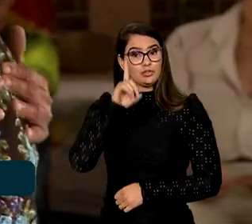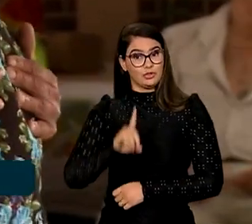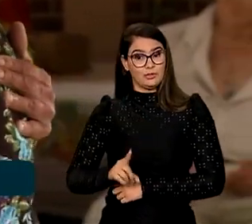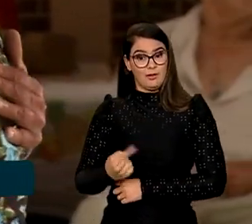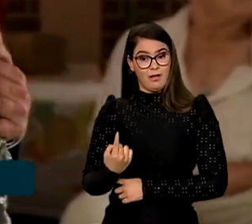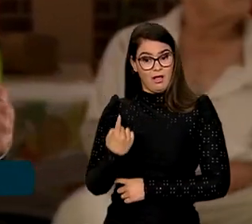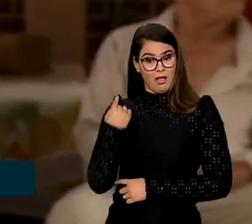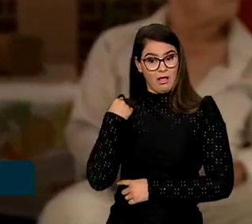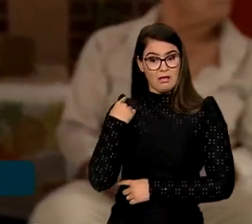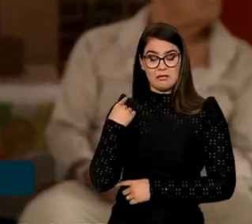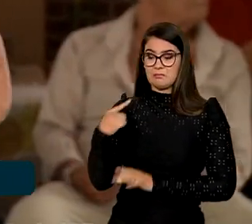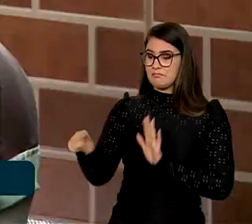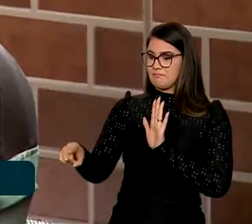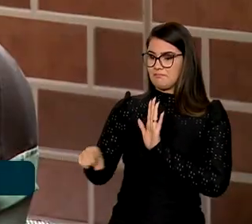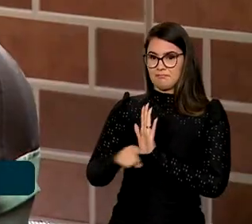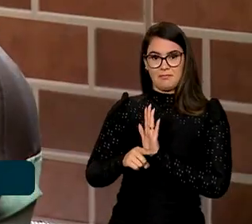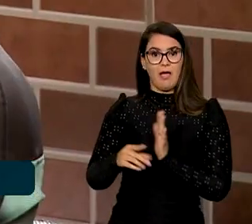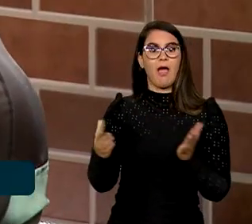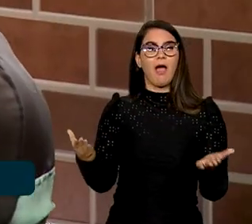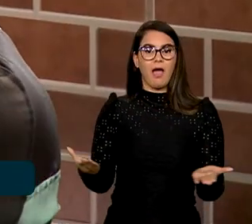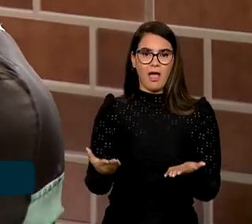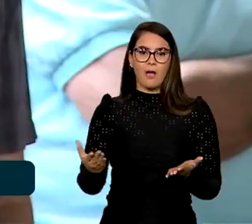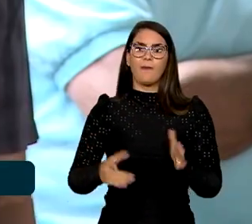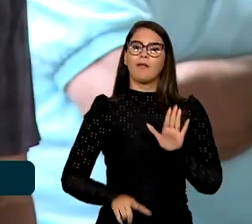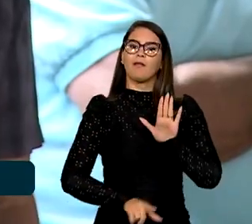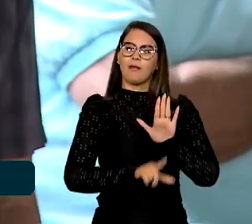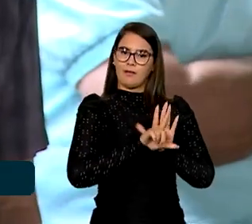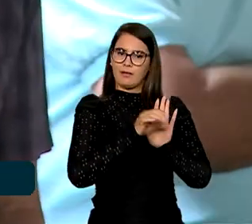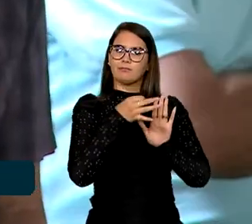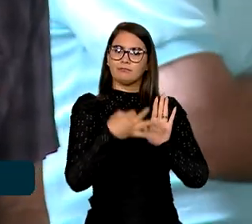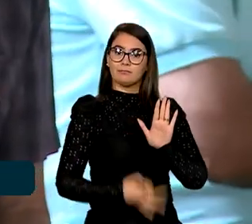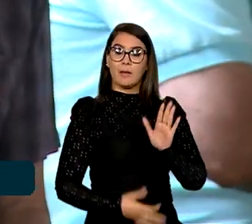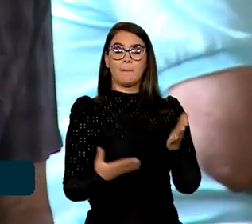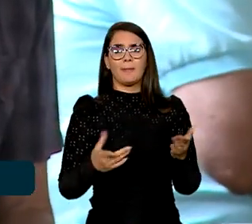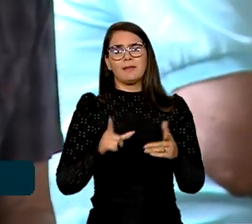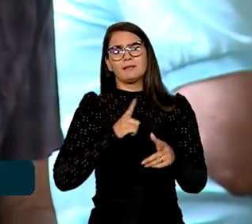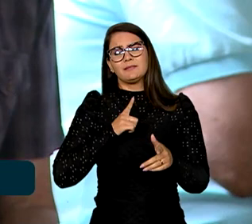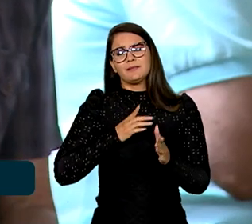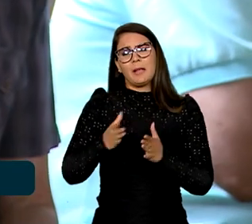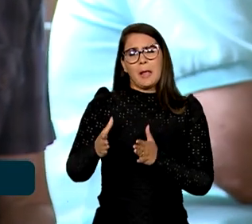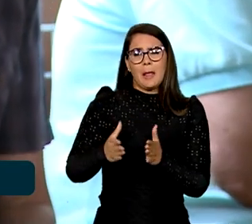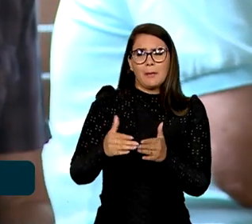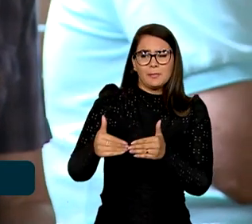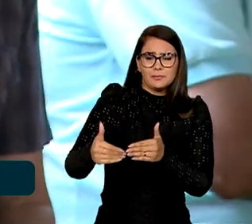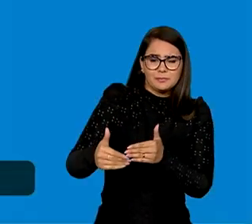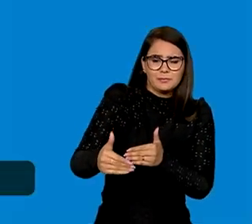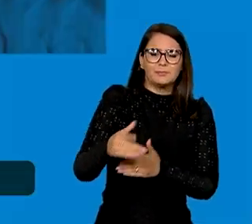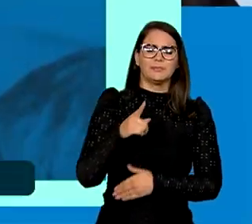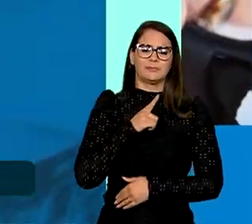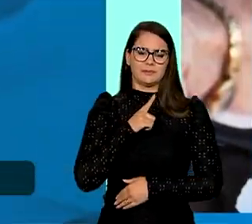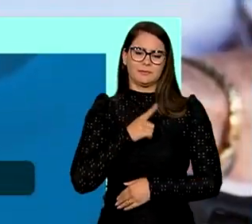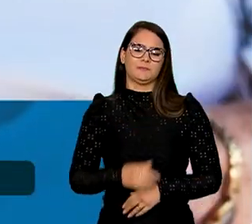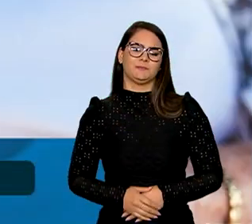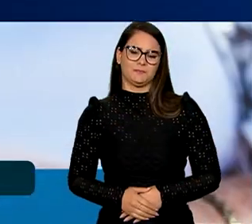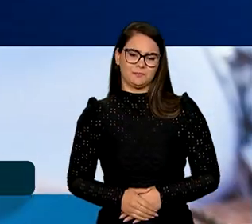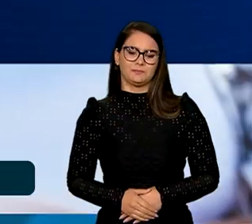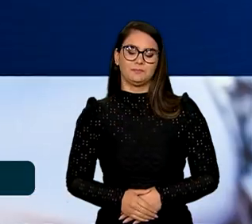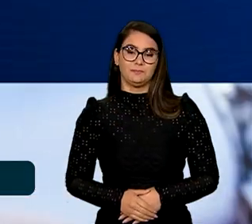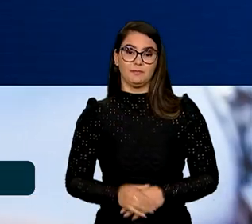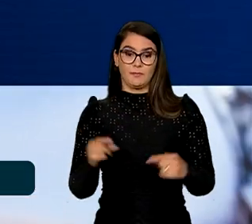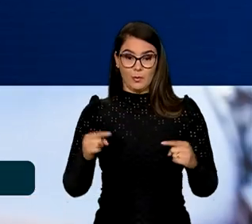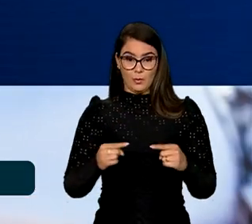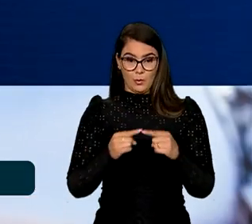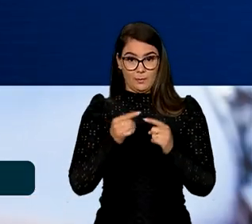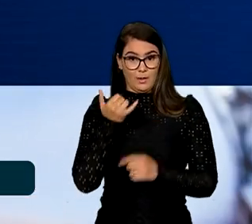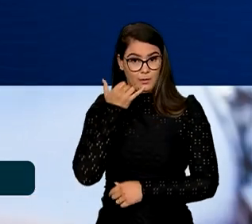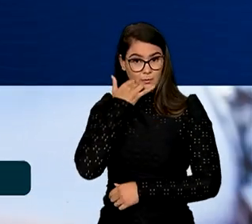antes eram negligenciados viraram leis, mas ainda há um longo caminho a se percorrer. De acordo com o